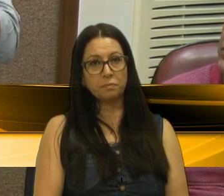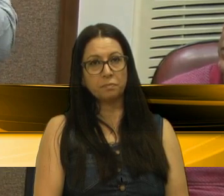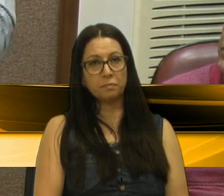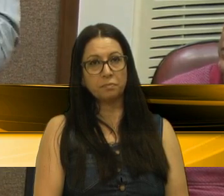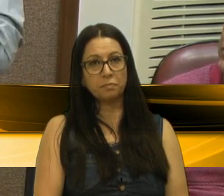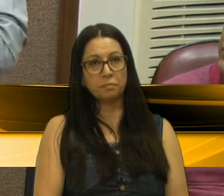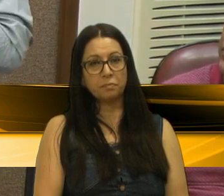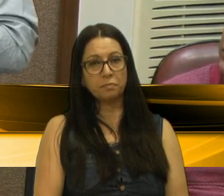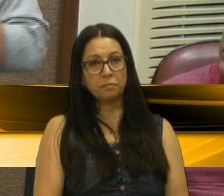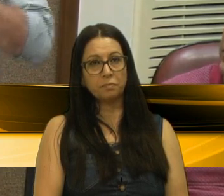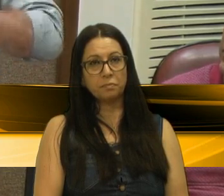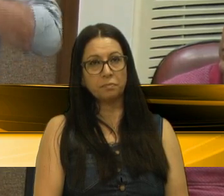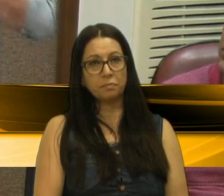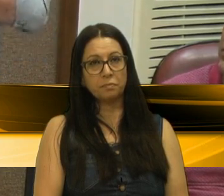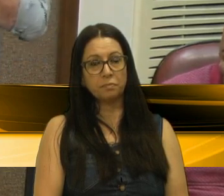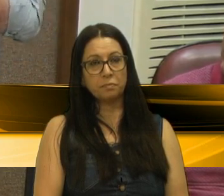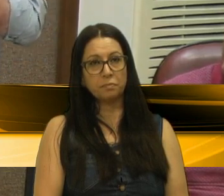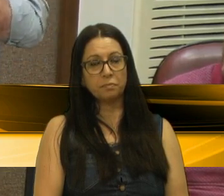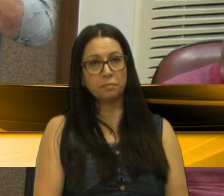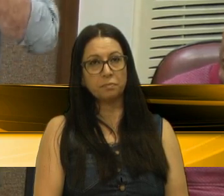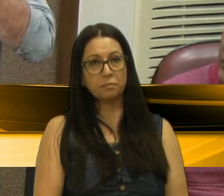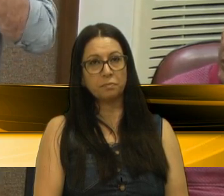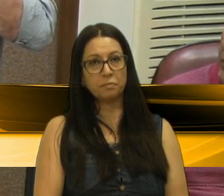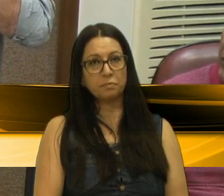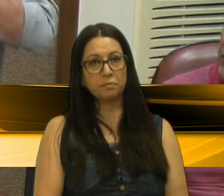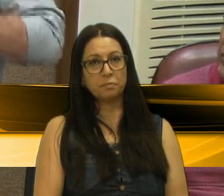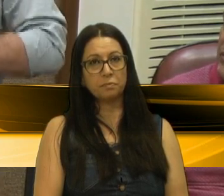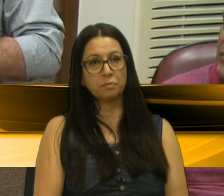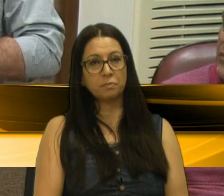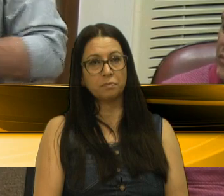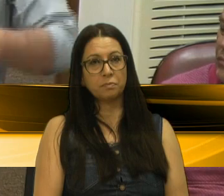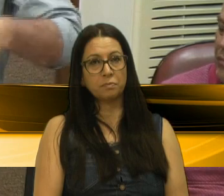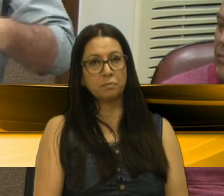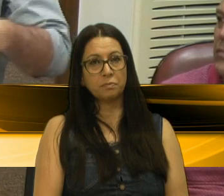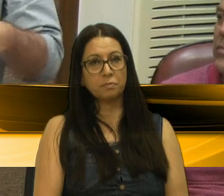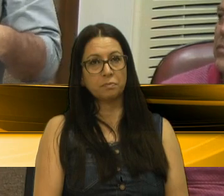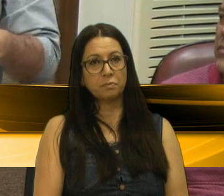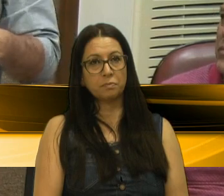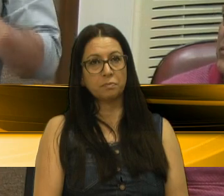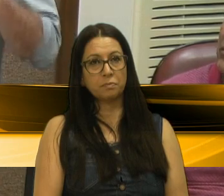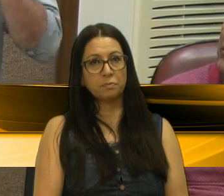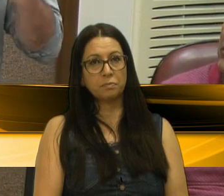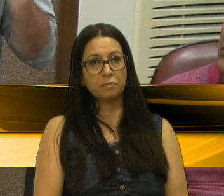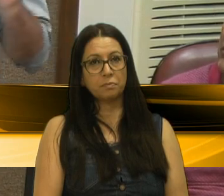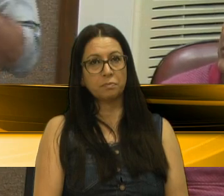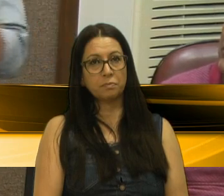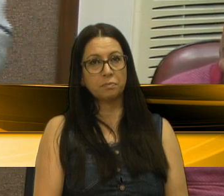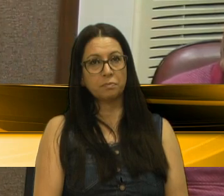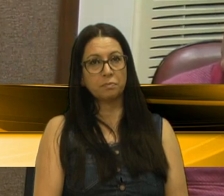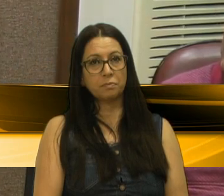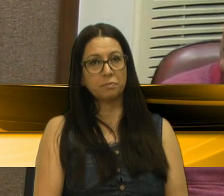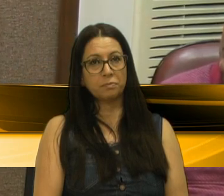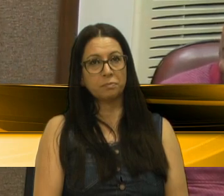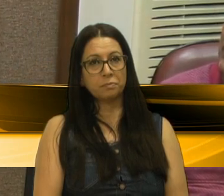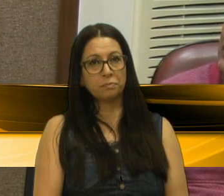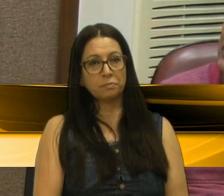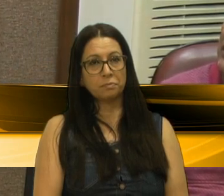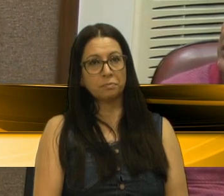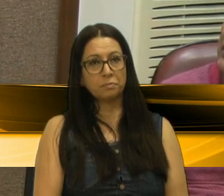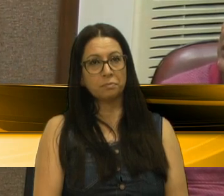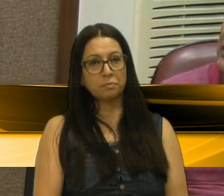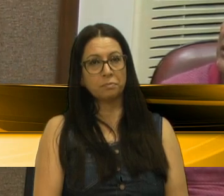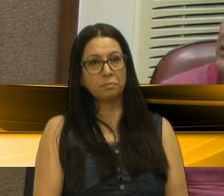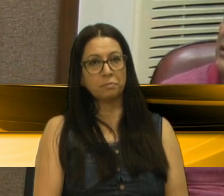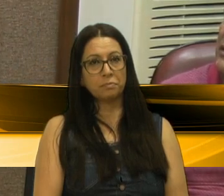Após a aprovação desse projeto de lei complementar, não será necessário que as agências bancárias,